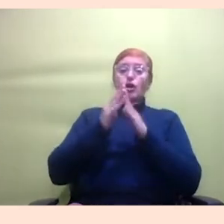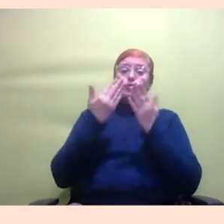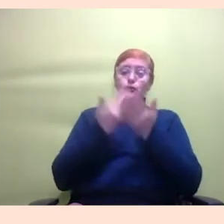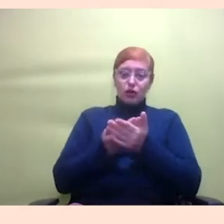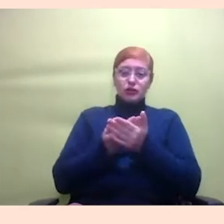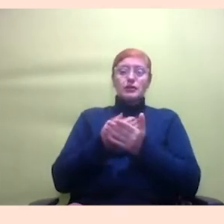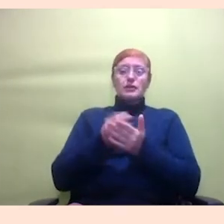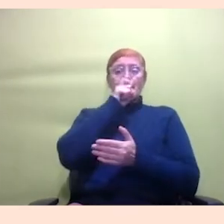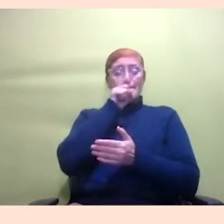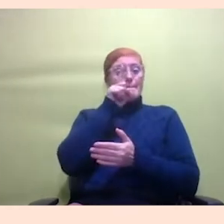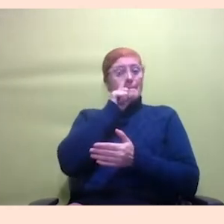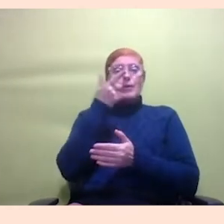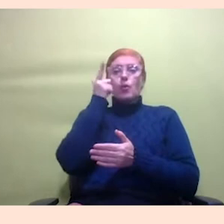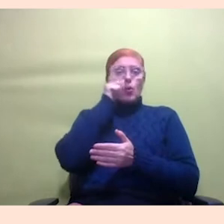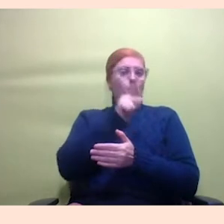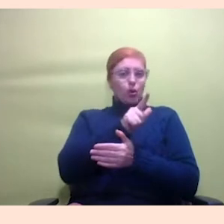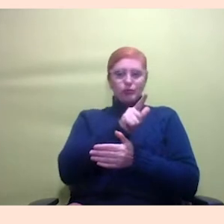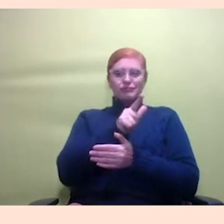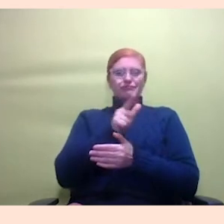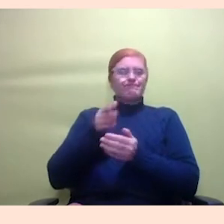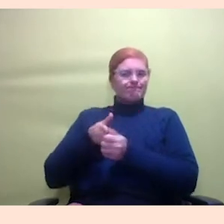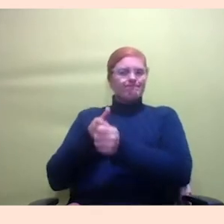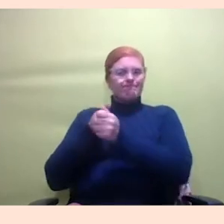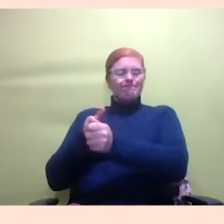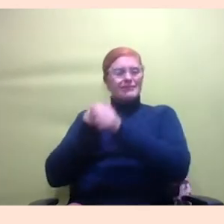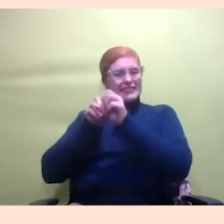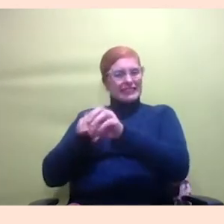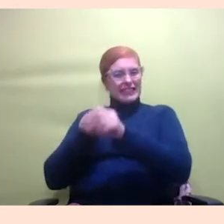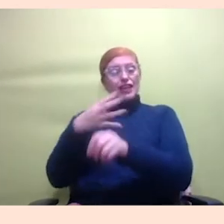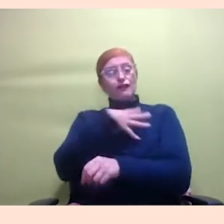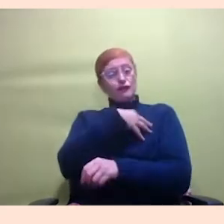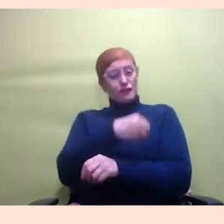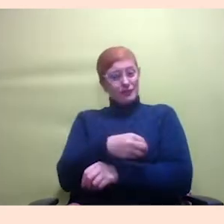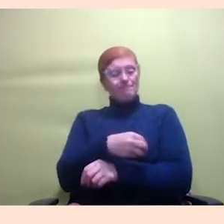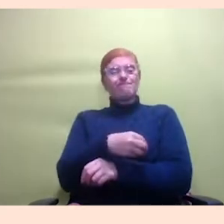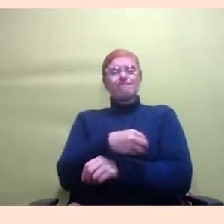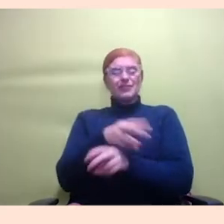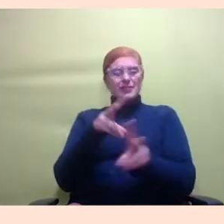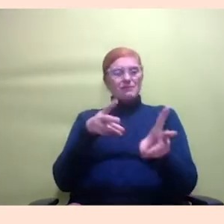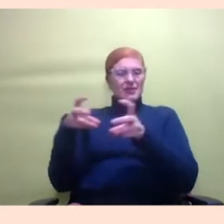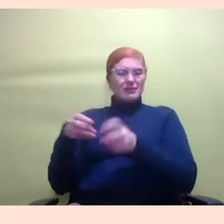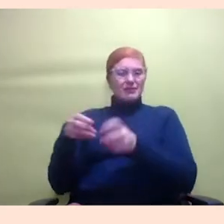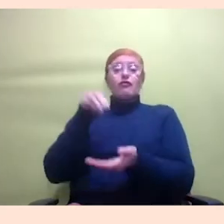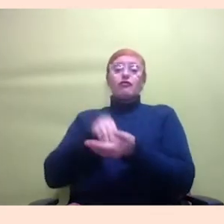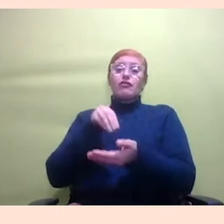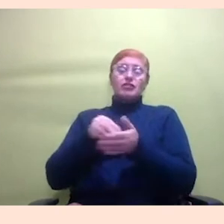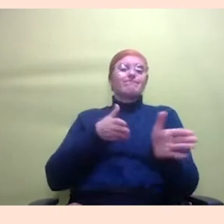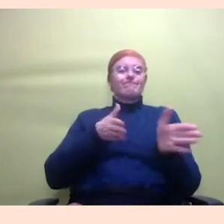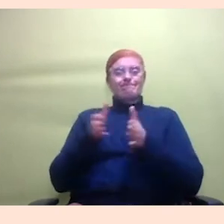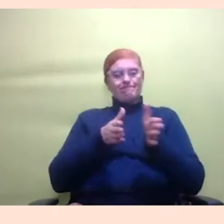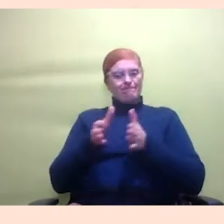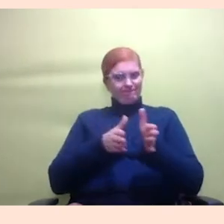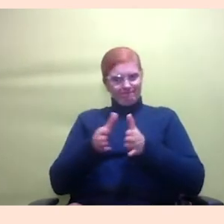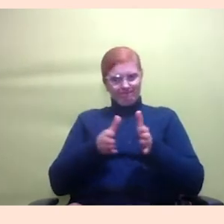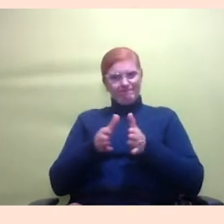conseguem acompanhar as matérias e passar para os filhos então a gente vê que realmente a falta de acesso estou terminando a falta de acesso